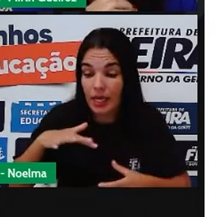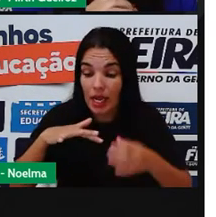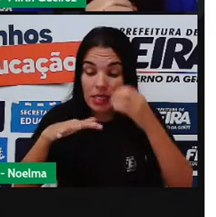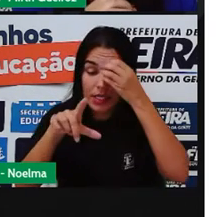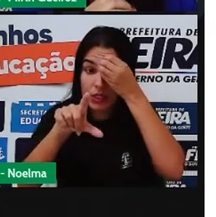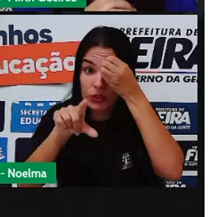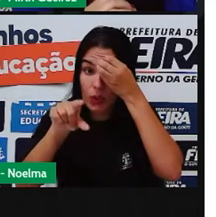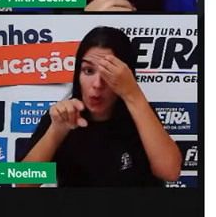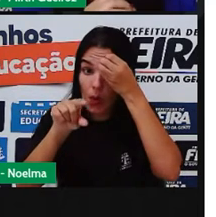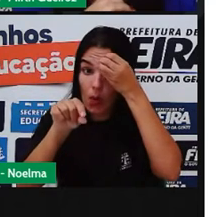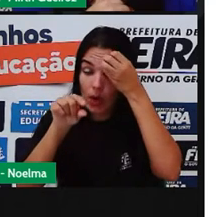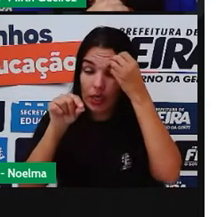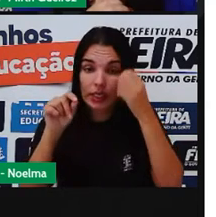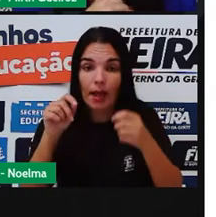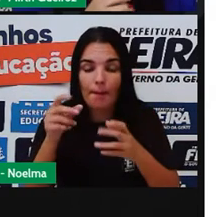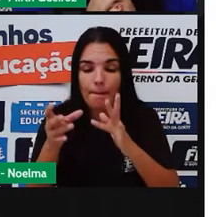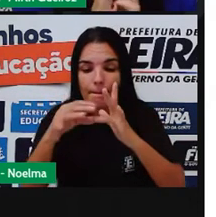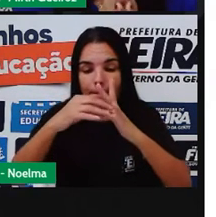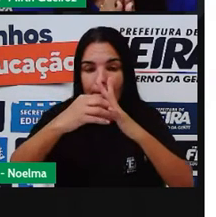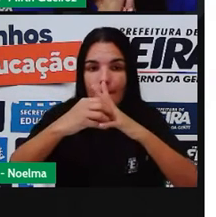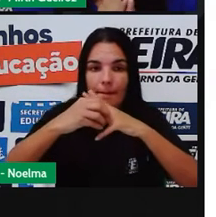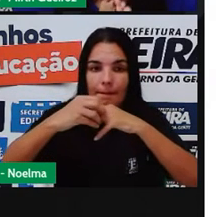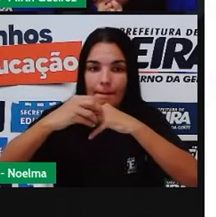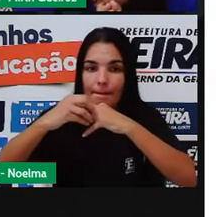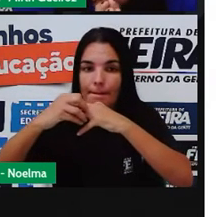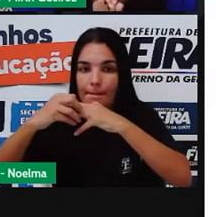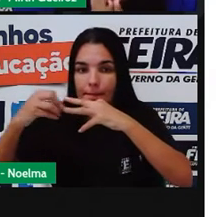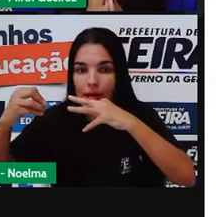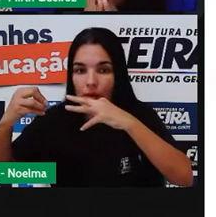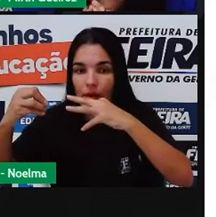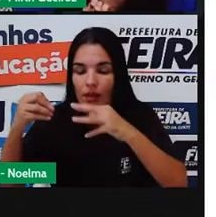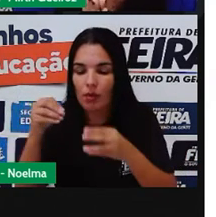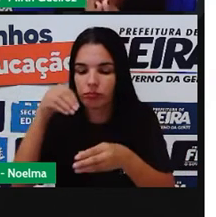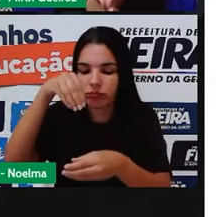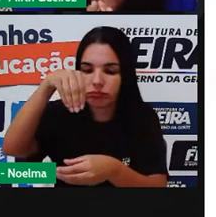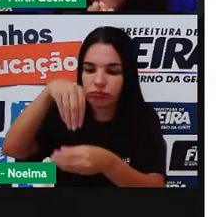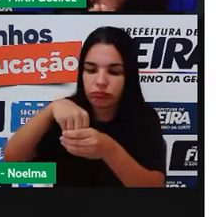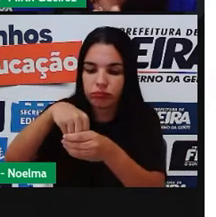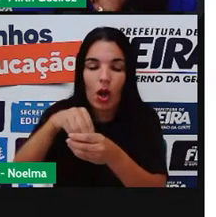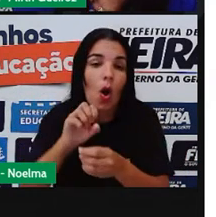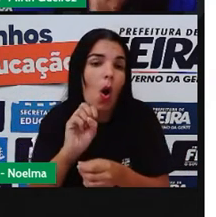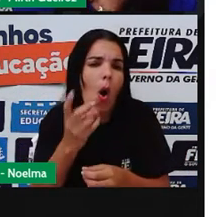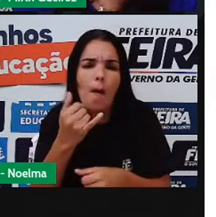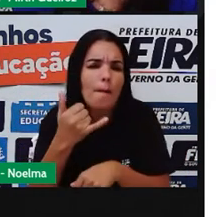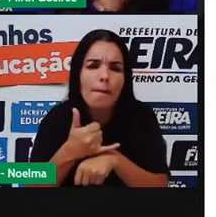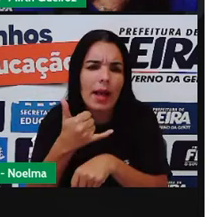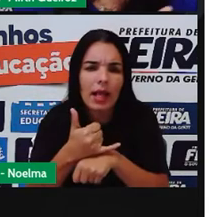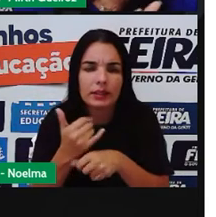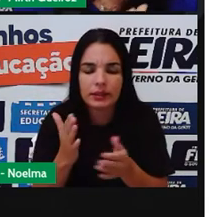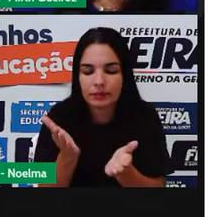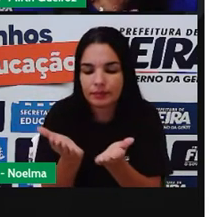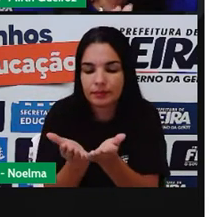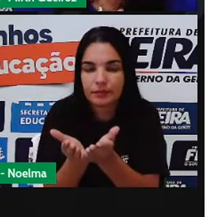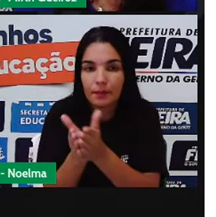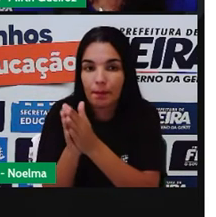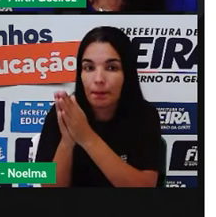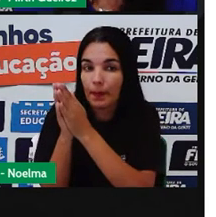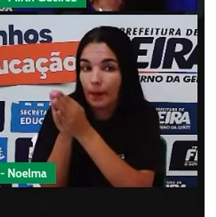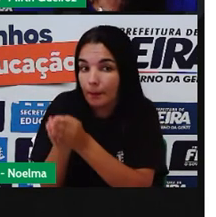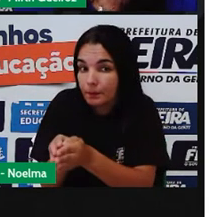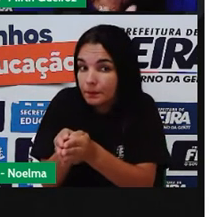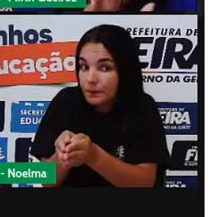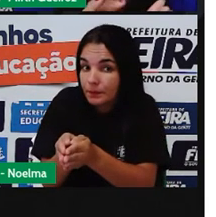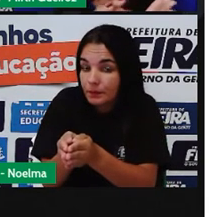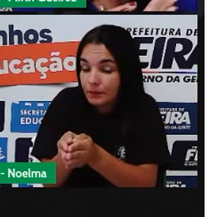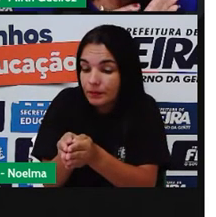Para colocar um anel Ou uma pedrinha na palma da mão Uma pessoa vai ficar no